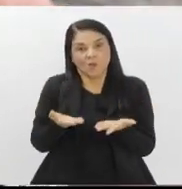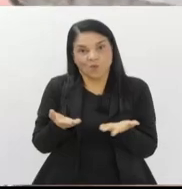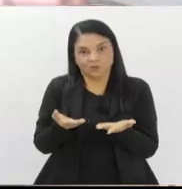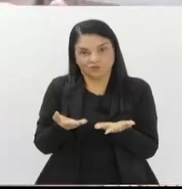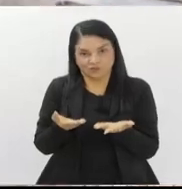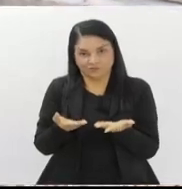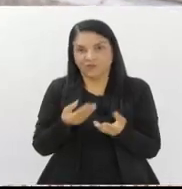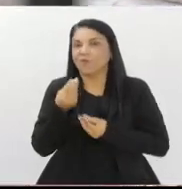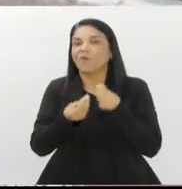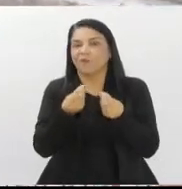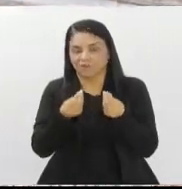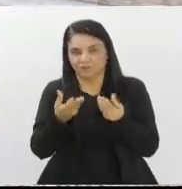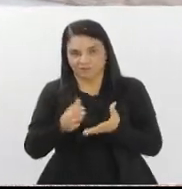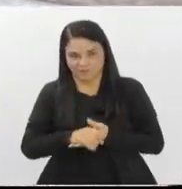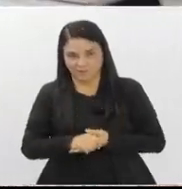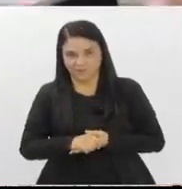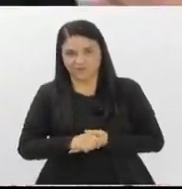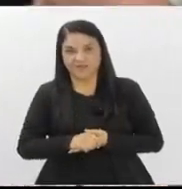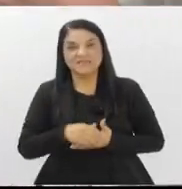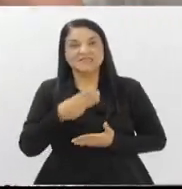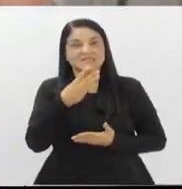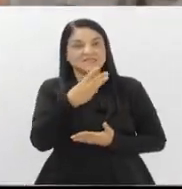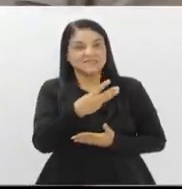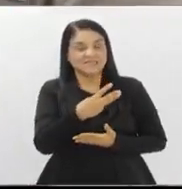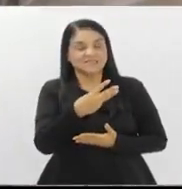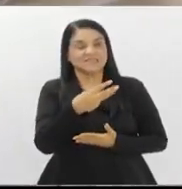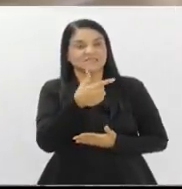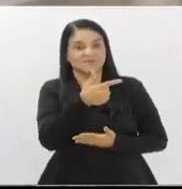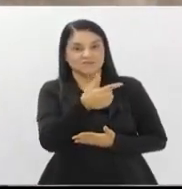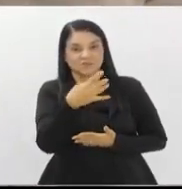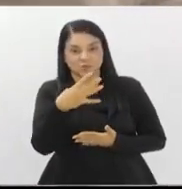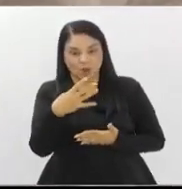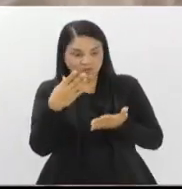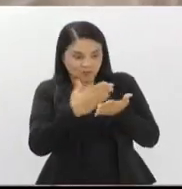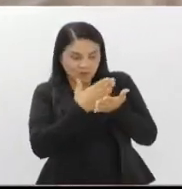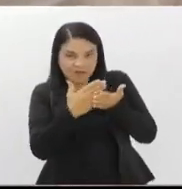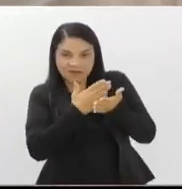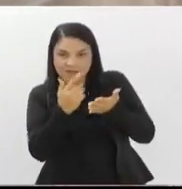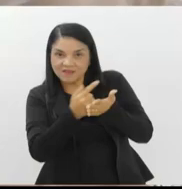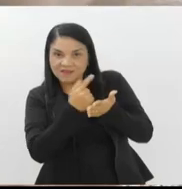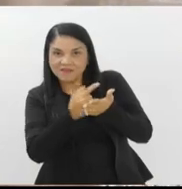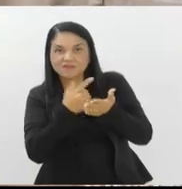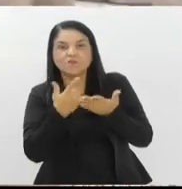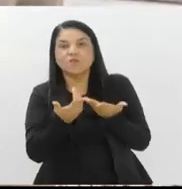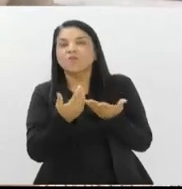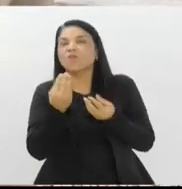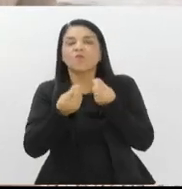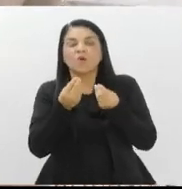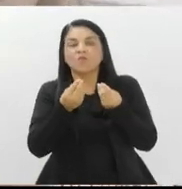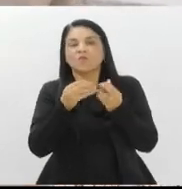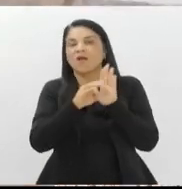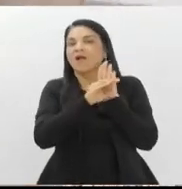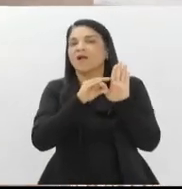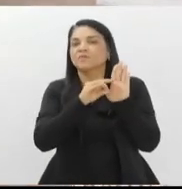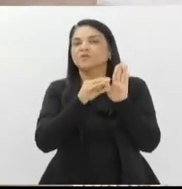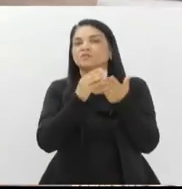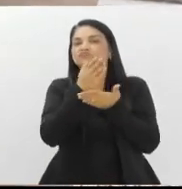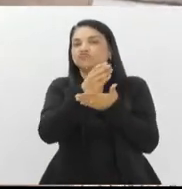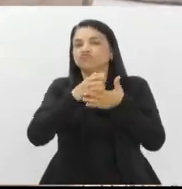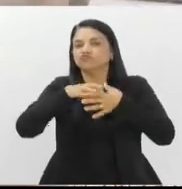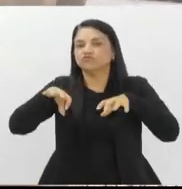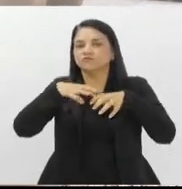dias atuais. Bem, são 324 páginas, correto? Dividido em três capítulos. Como é que você fez para separar esses capítulos e o que